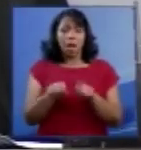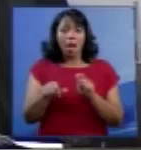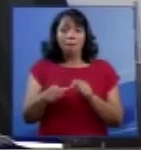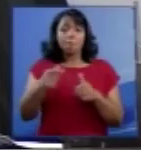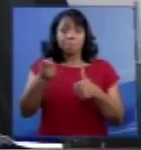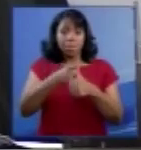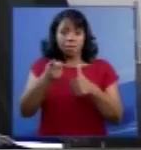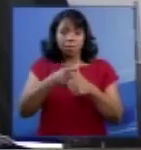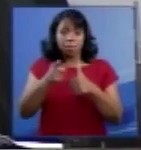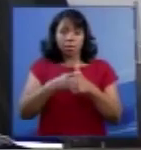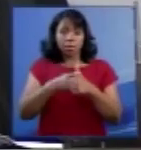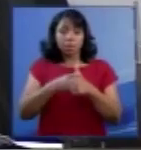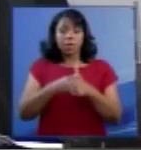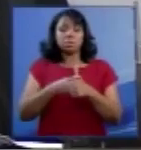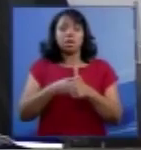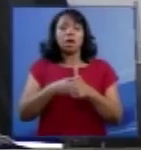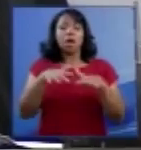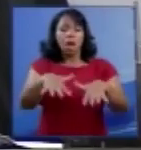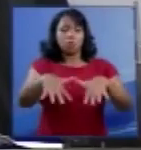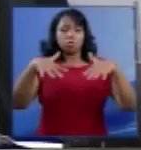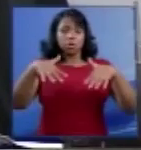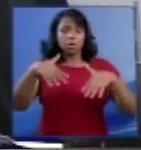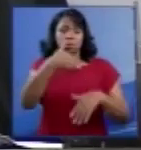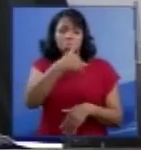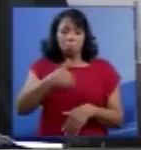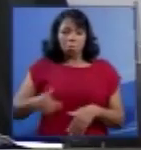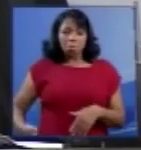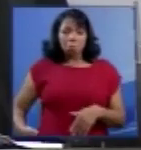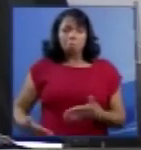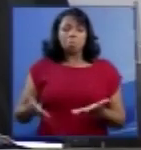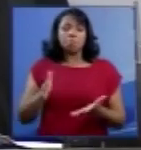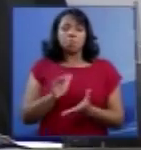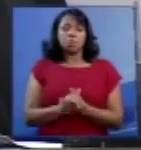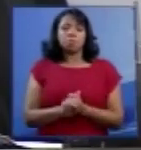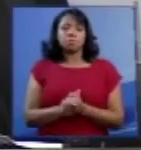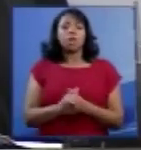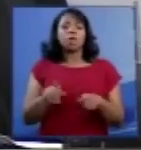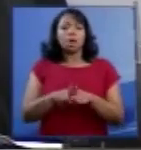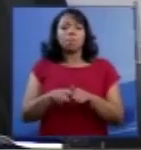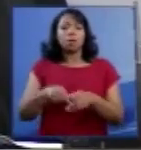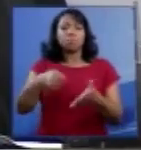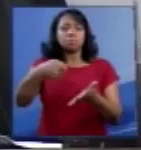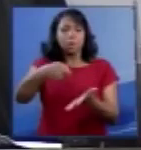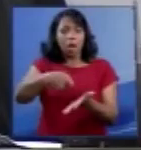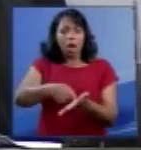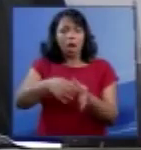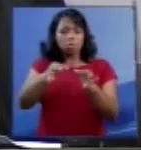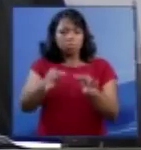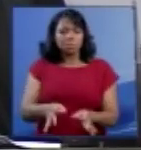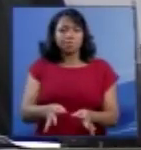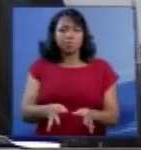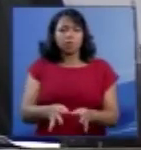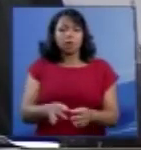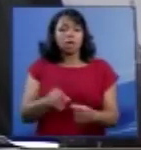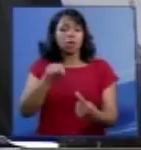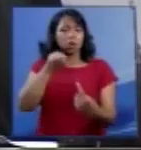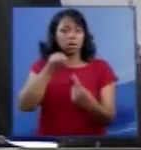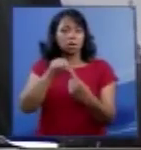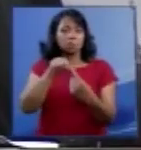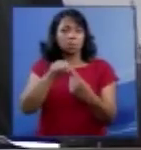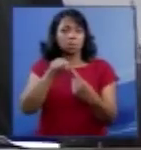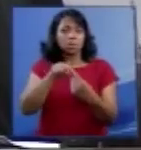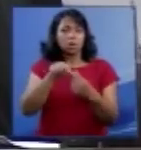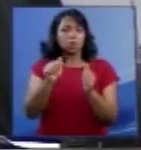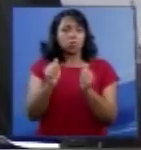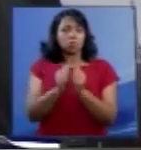parte da audiência pública notando a confirmação do que é veiculado pelo